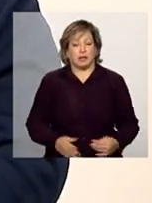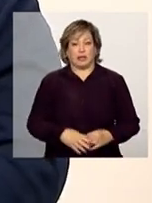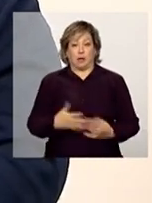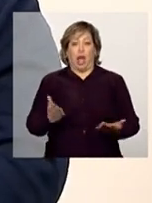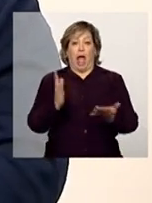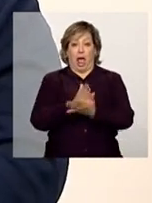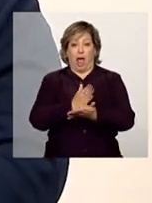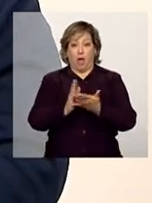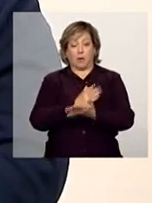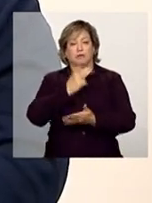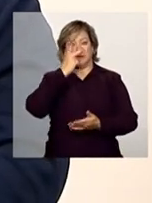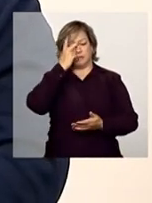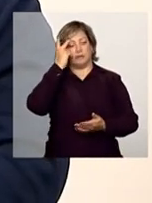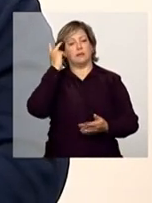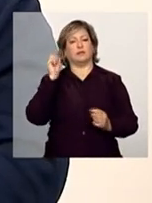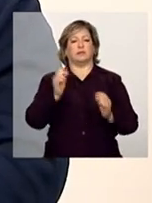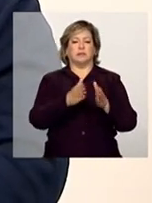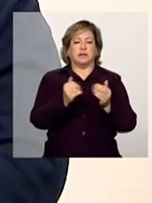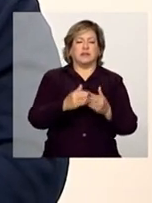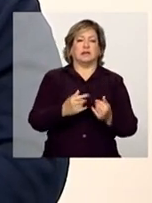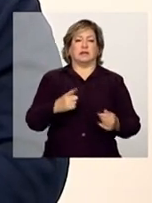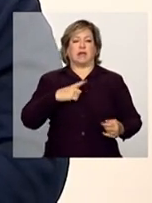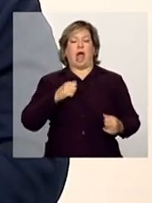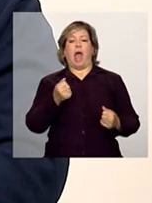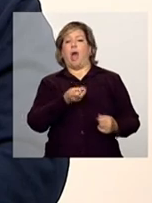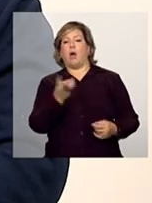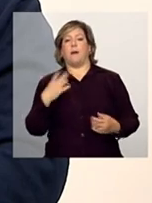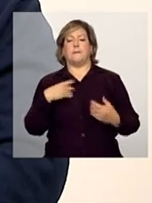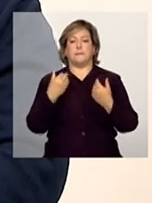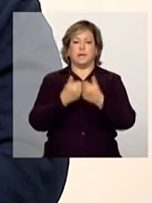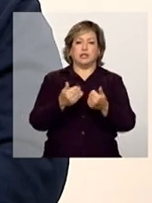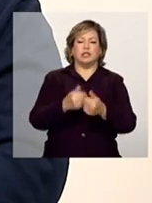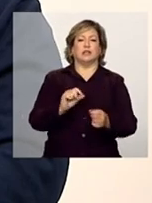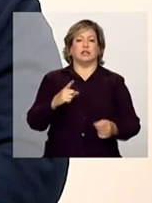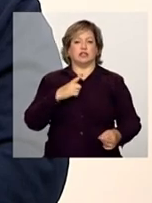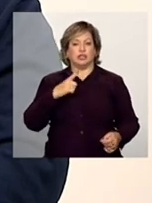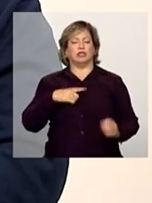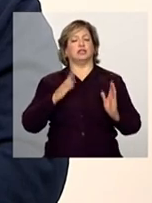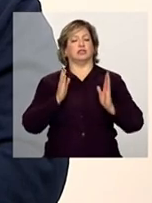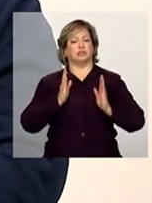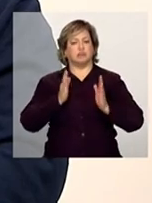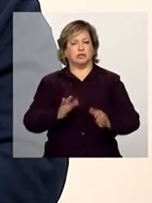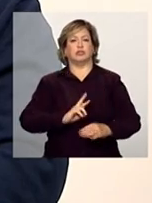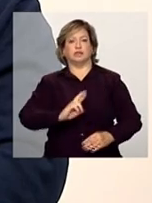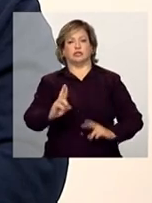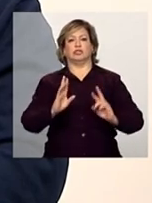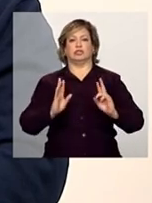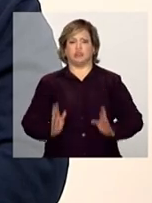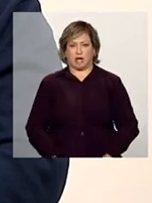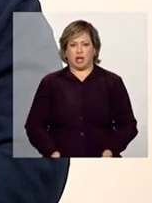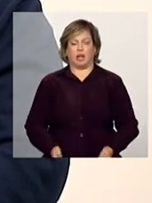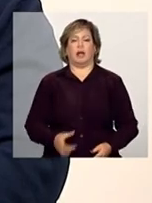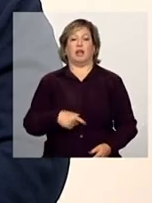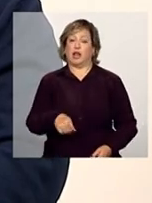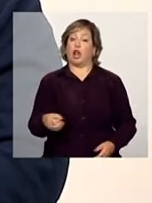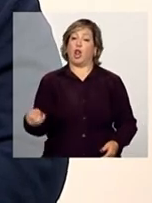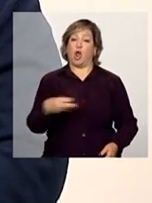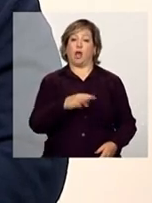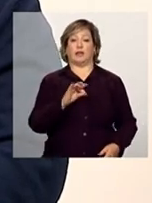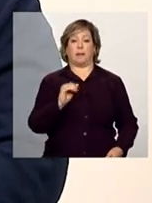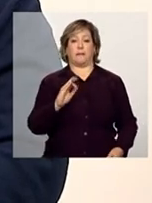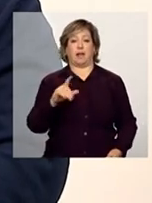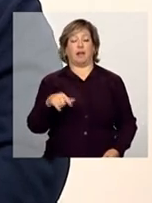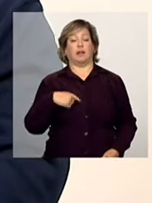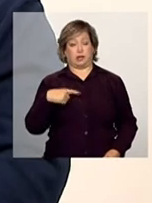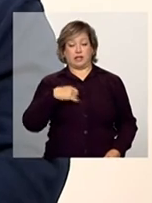alguns pedidos que vinham da ponta, foram atendidos e constam, passam a aparecer na nova tabela. Eu posso